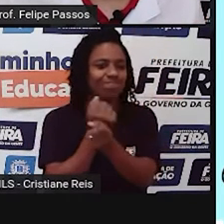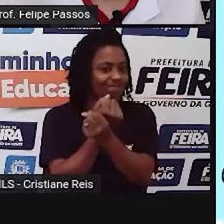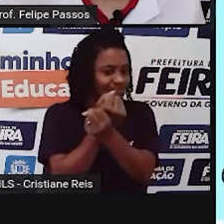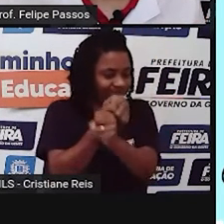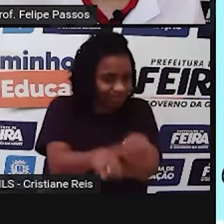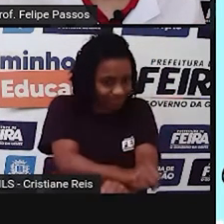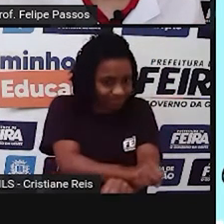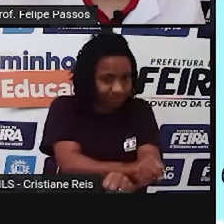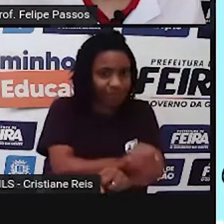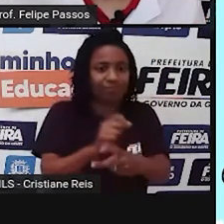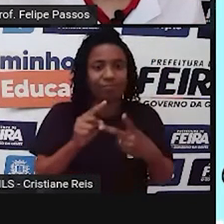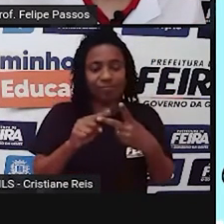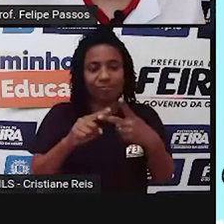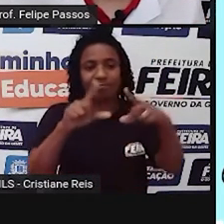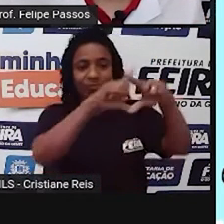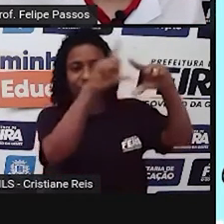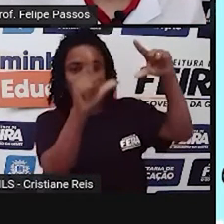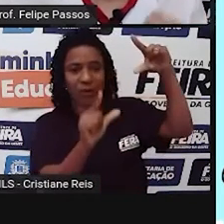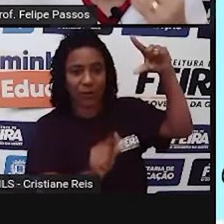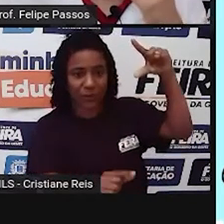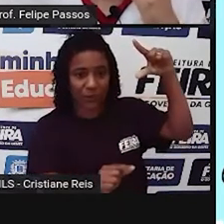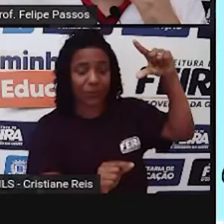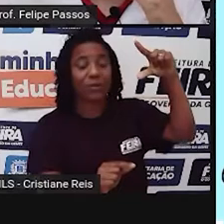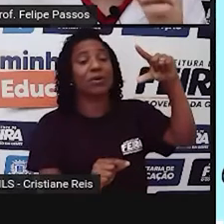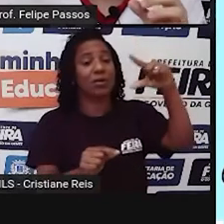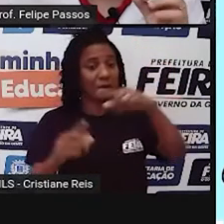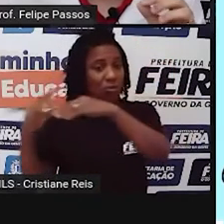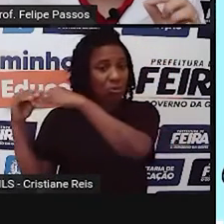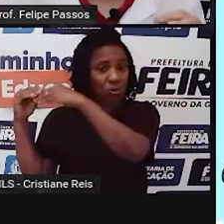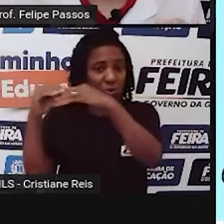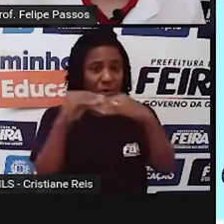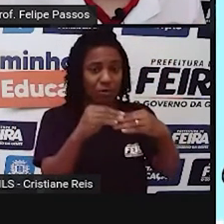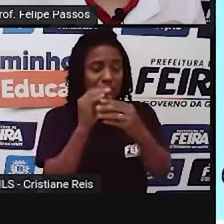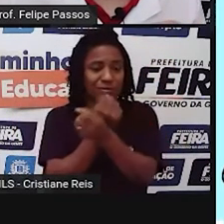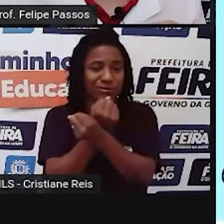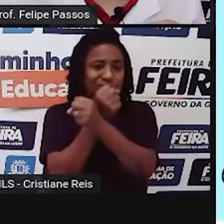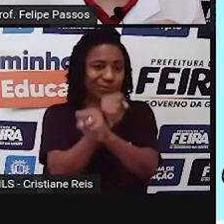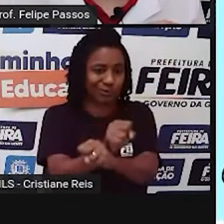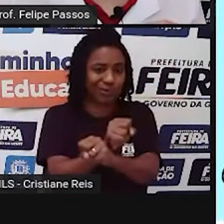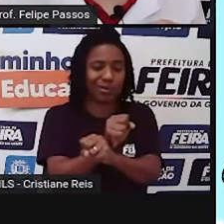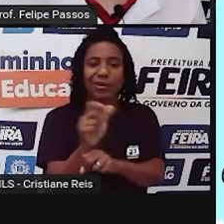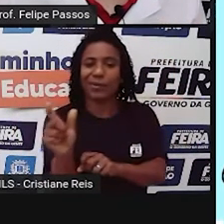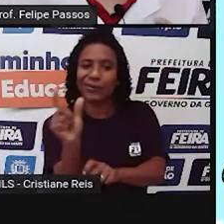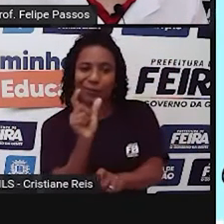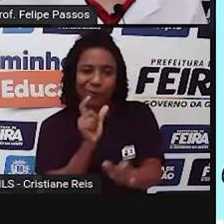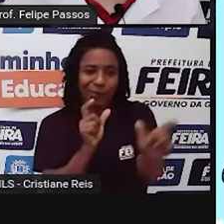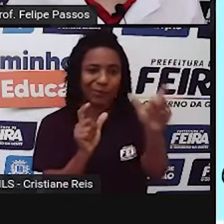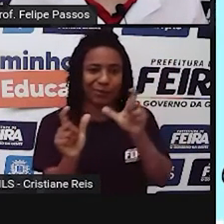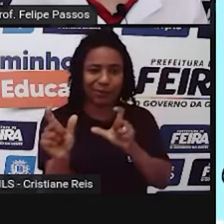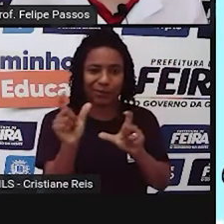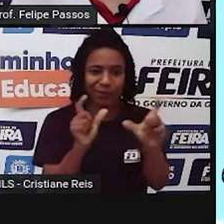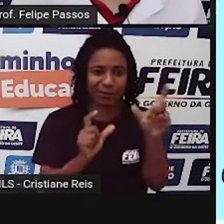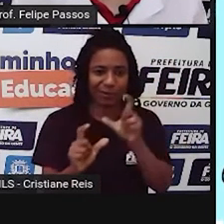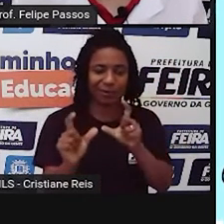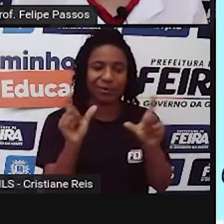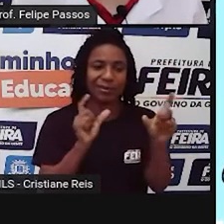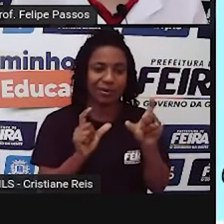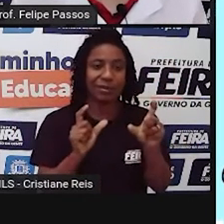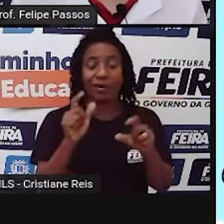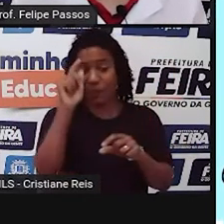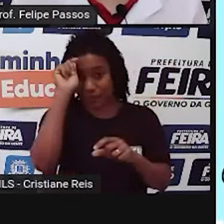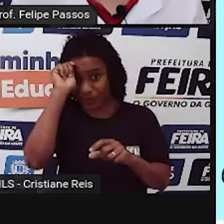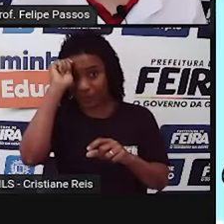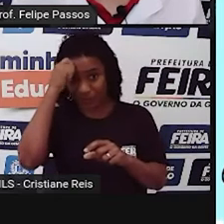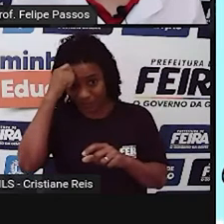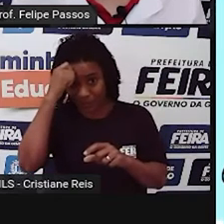do continente africano. Às vezes, gente tem que ter cuidado com os termos que a gente usa, muita gente fala que o povo negro